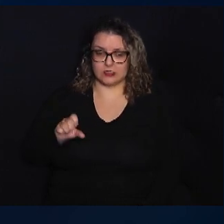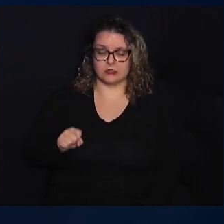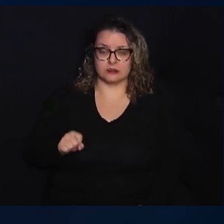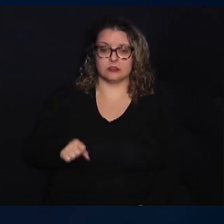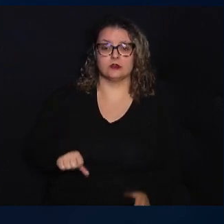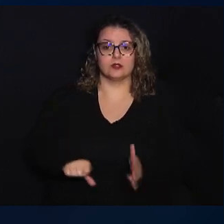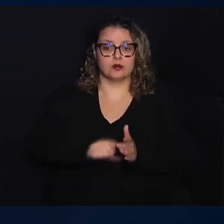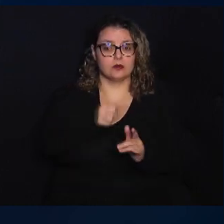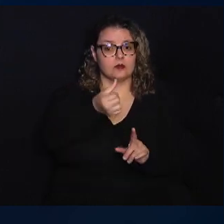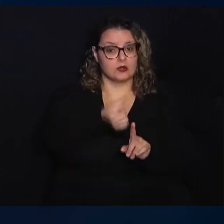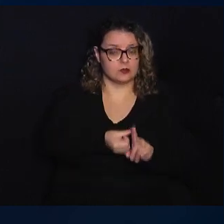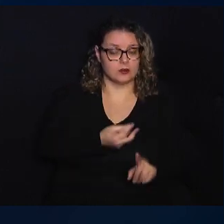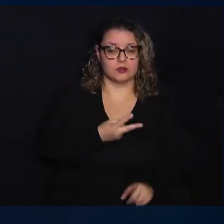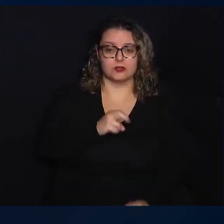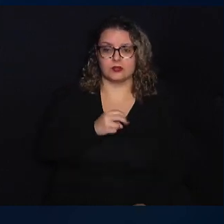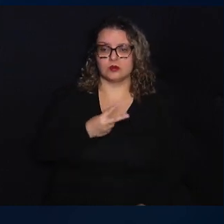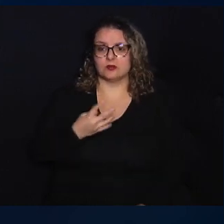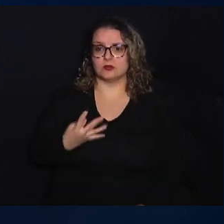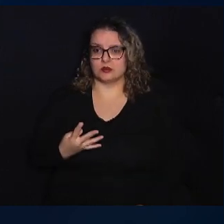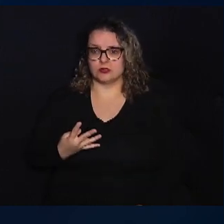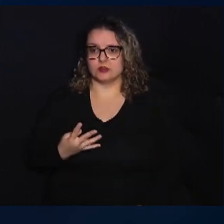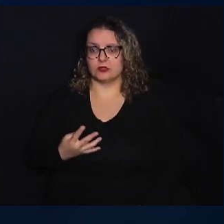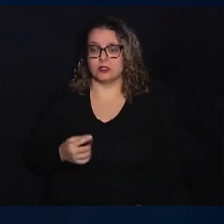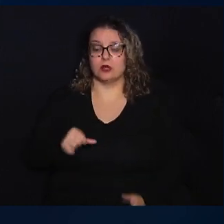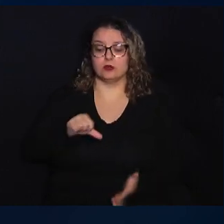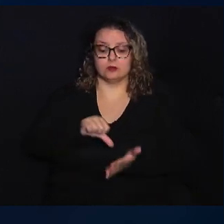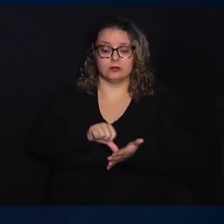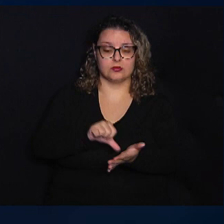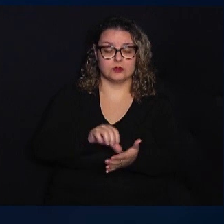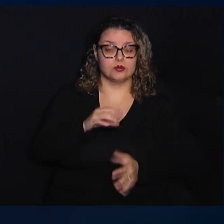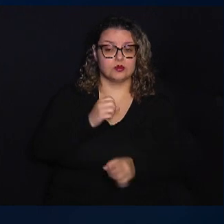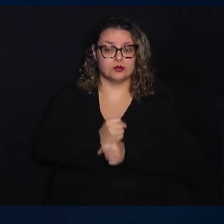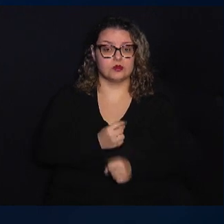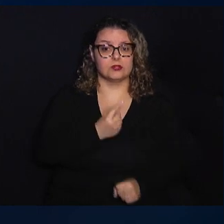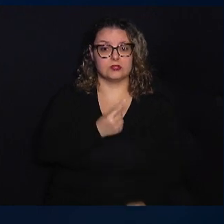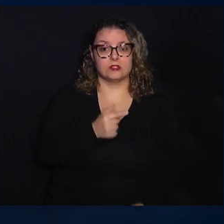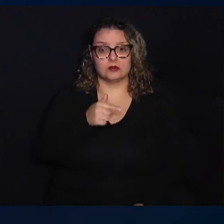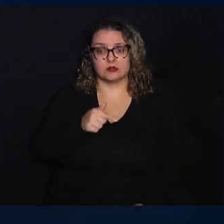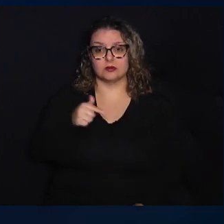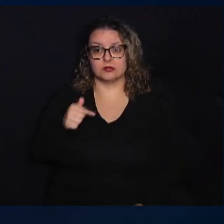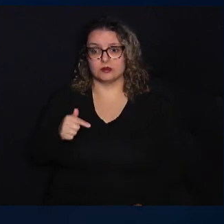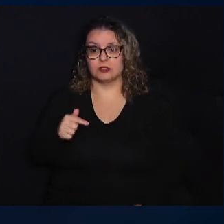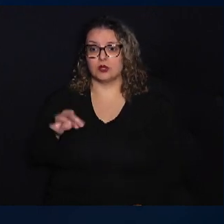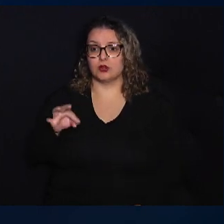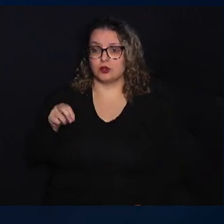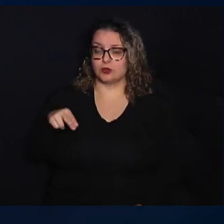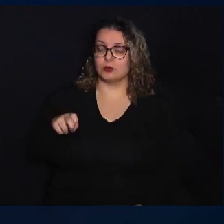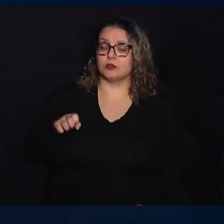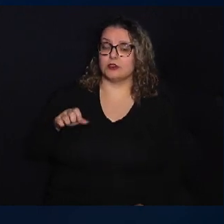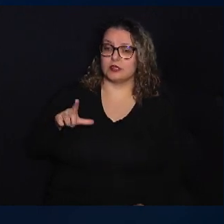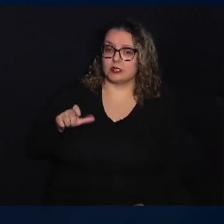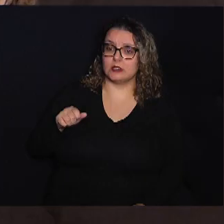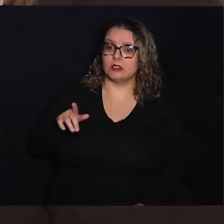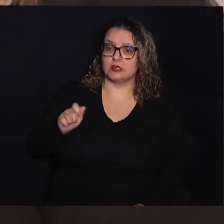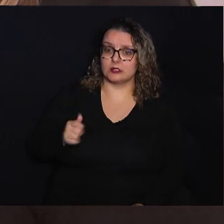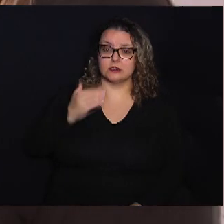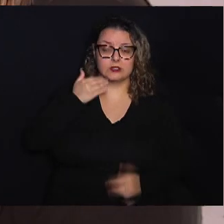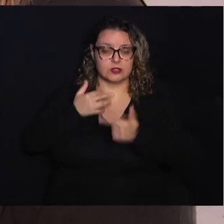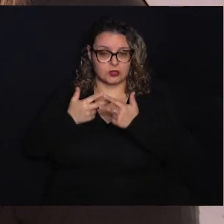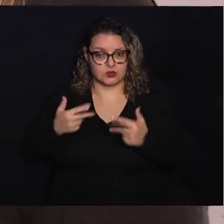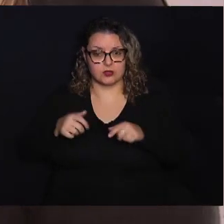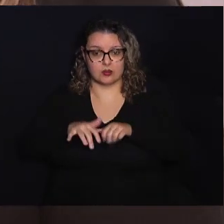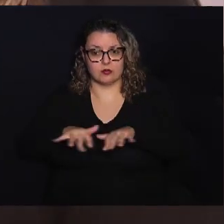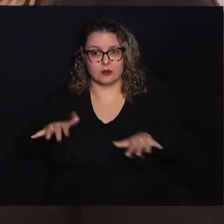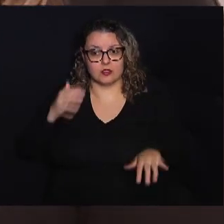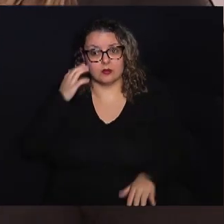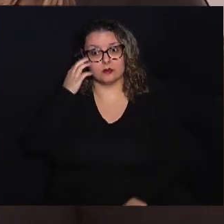2024, a unidade já soma 177 toneladas de alimentos distribuídos Nós temos